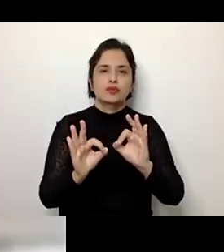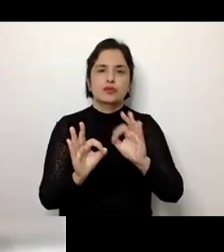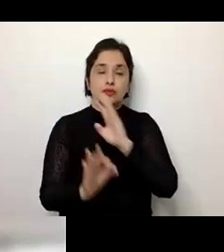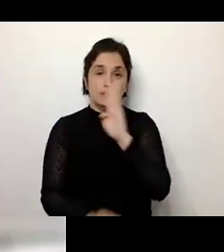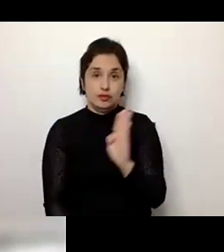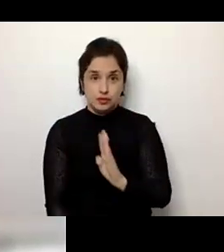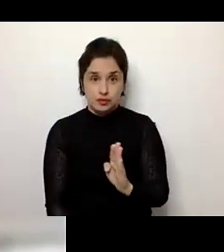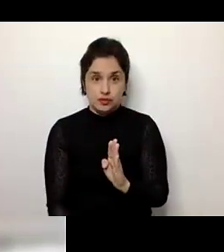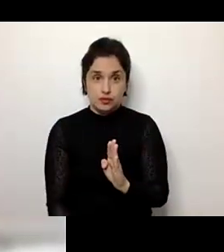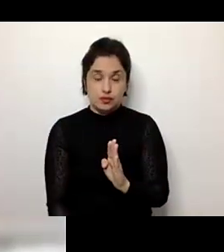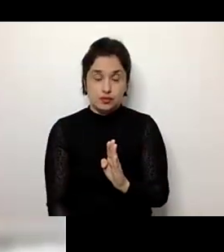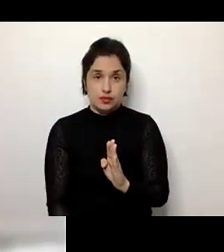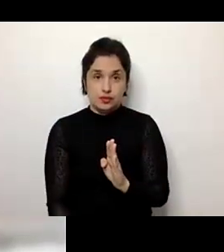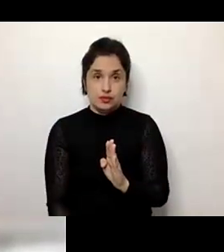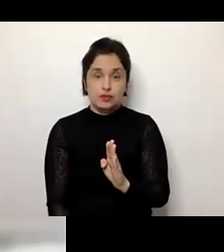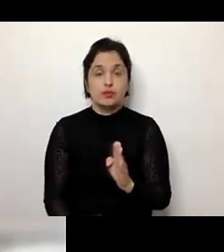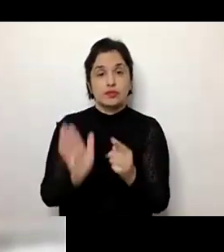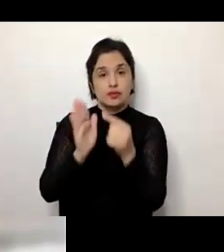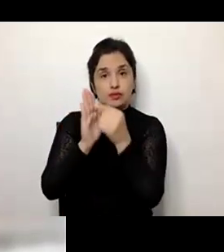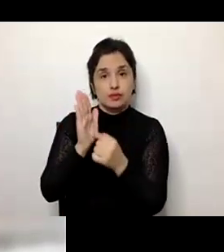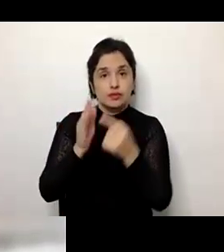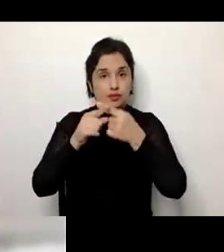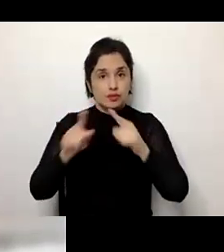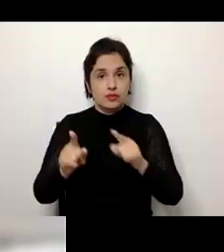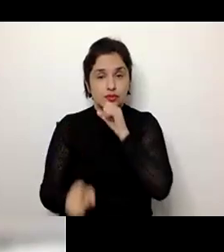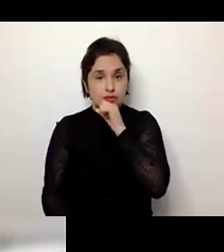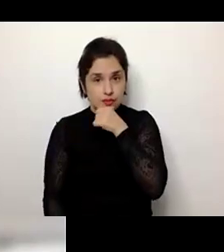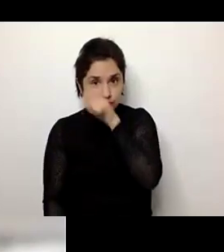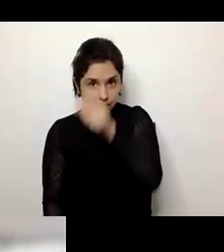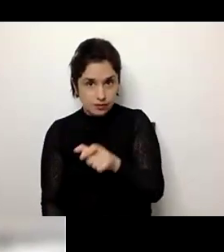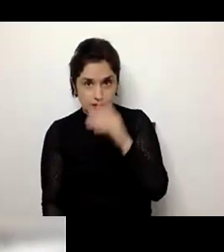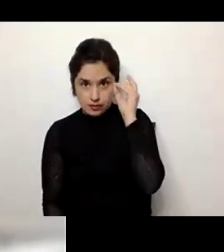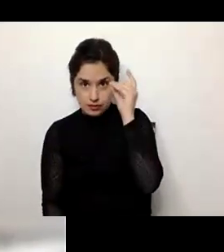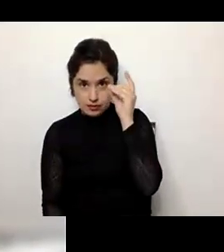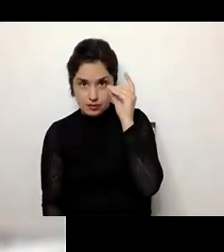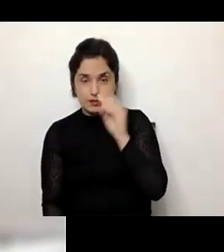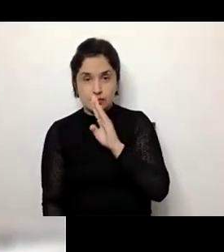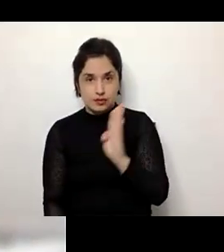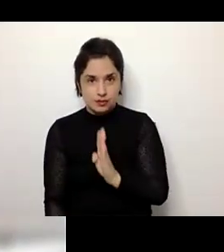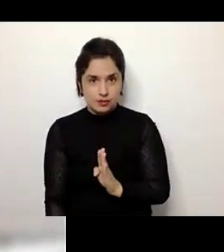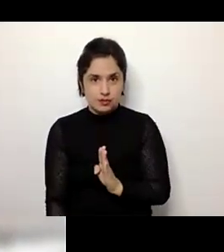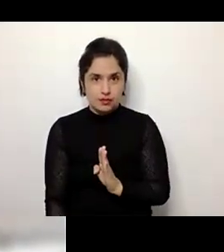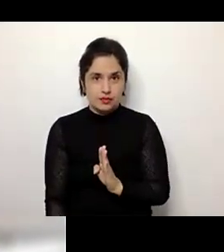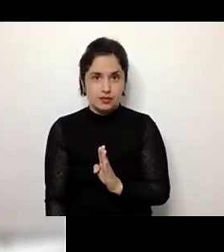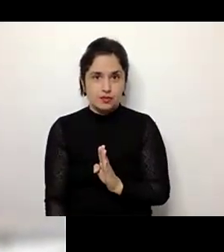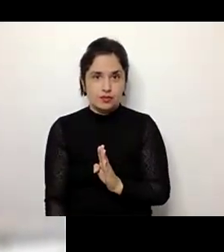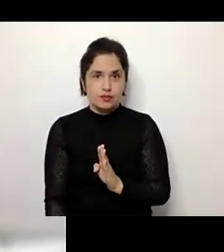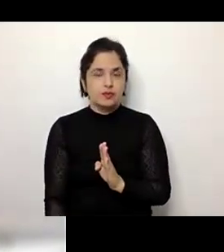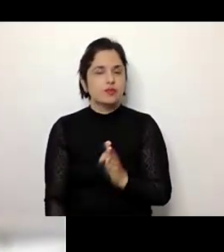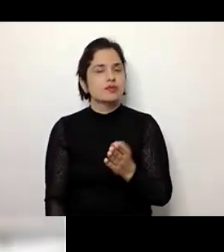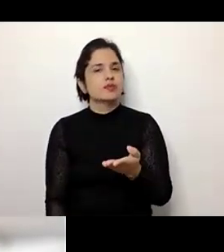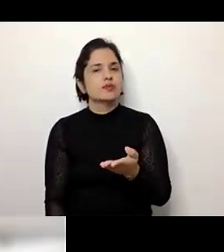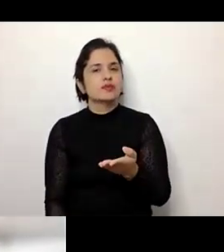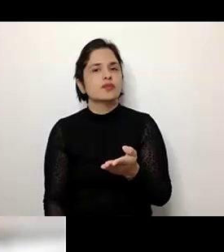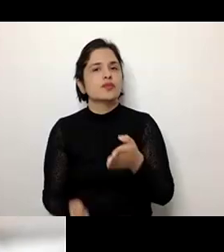que é uma das referências no estudo do envelhecimento da pessoa com deficiência no Brasil, eles fizeram um estudo a